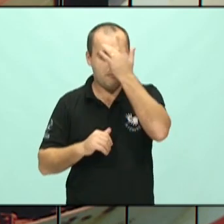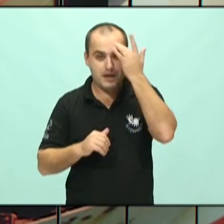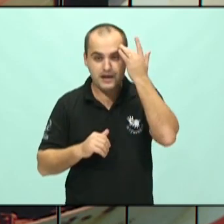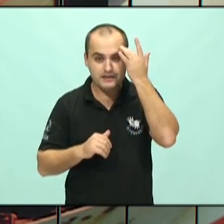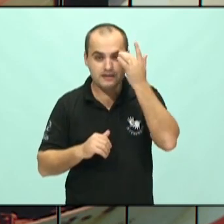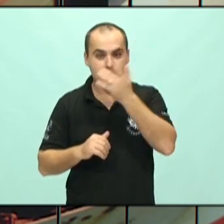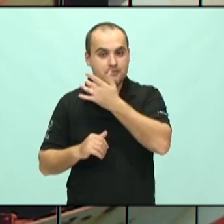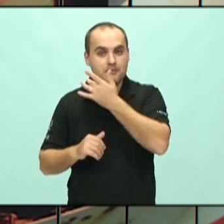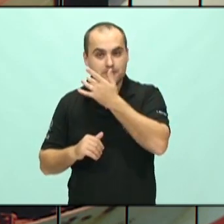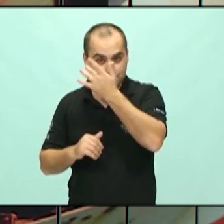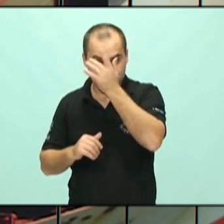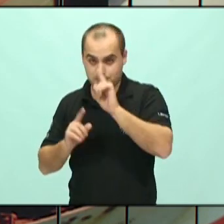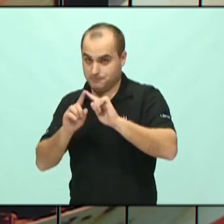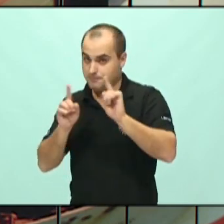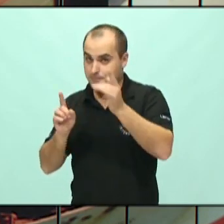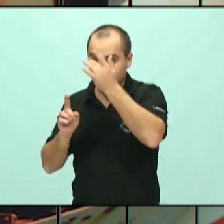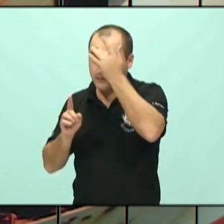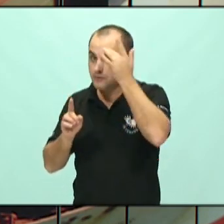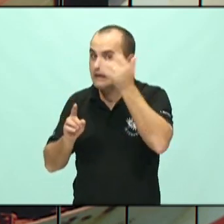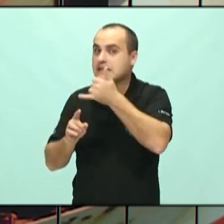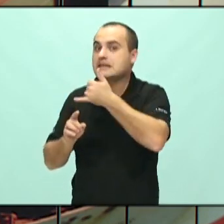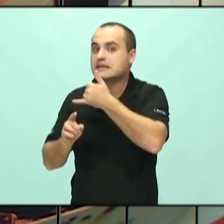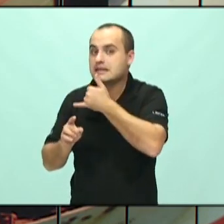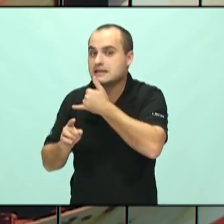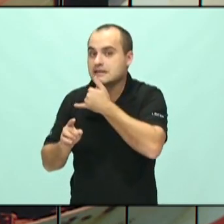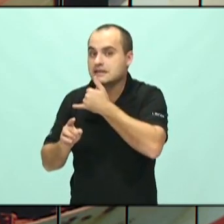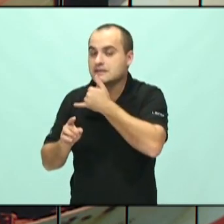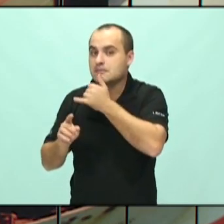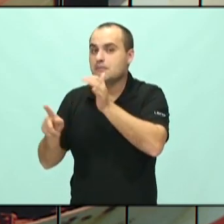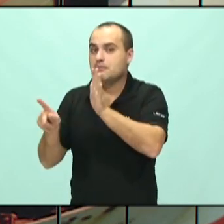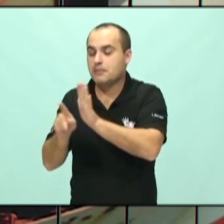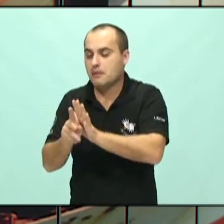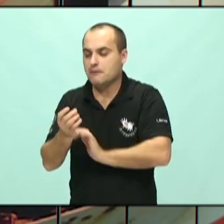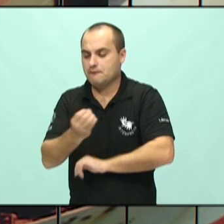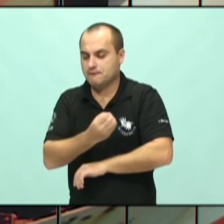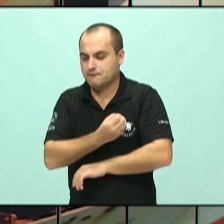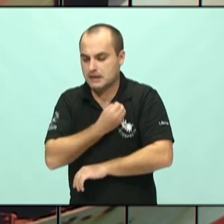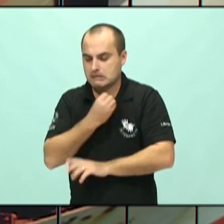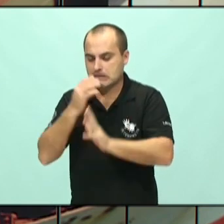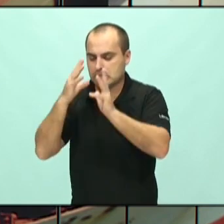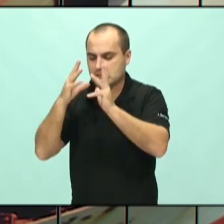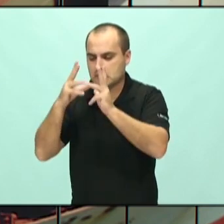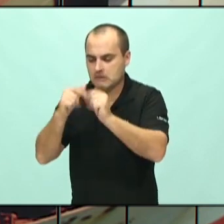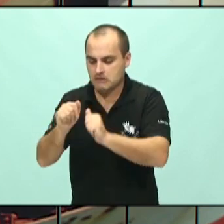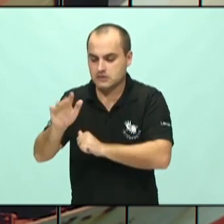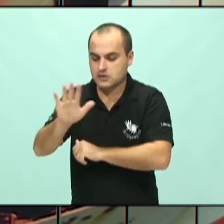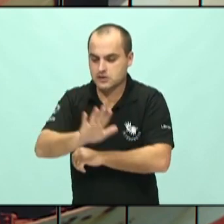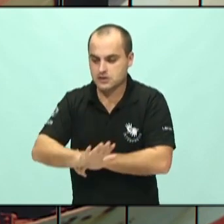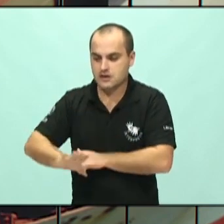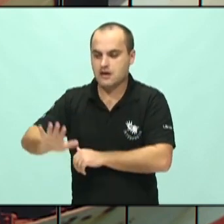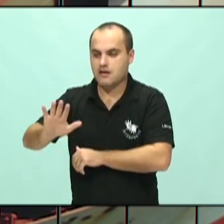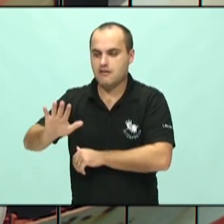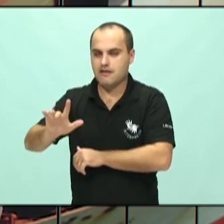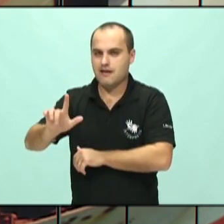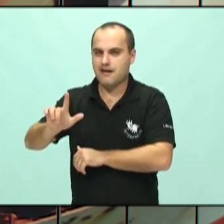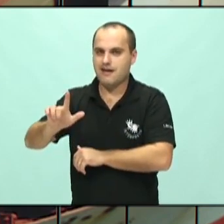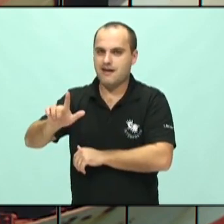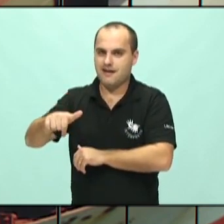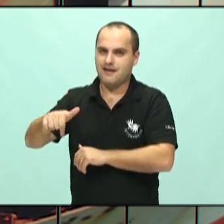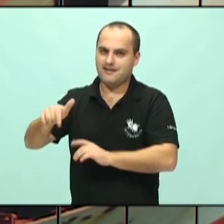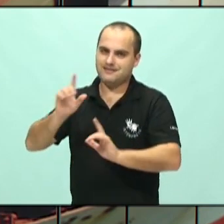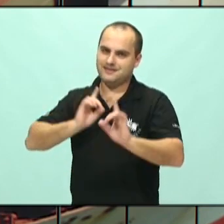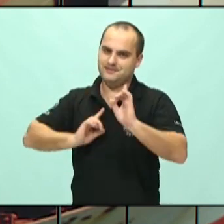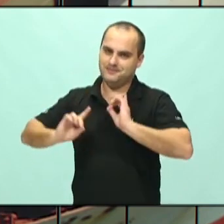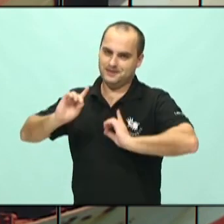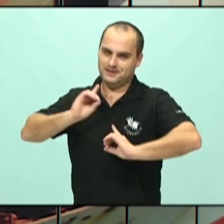aí está a doença. E aí a gente consegue definir a depressão como algo que vai te trazer disfunção. A definição que eu